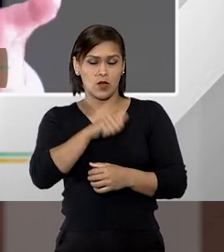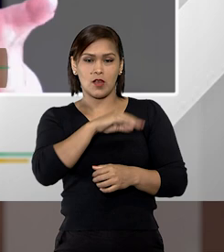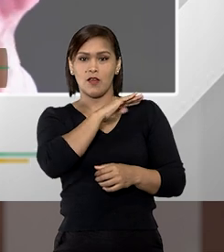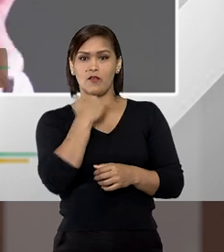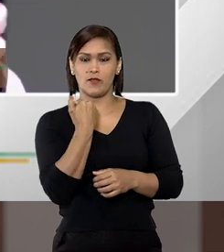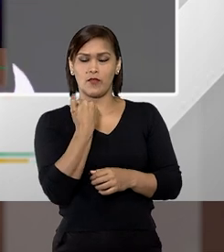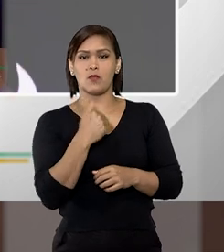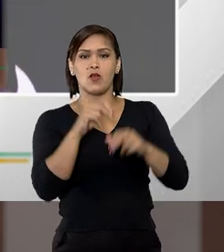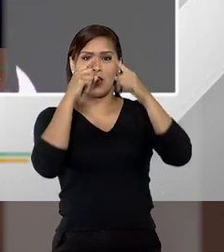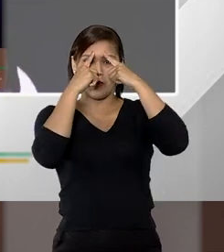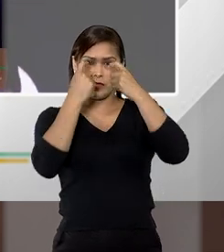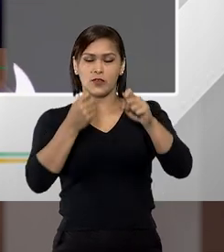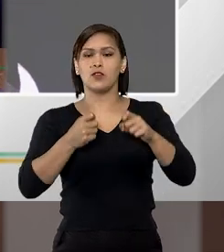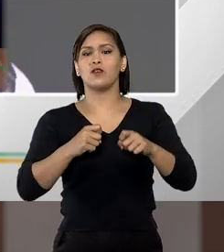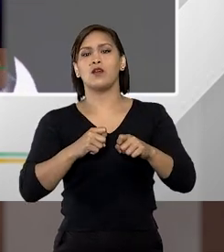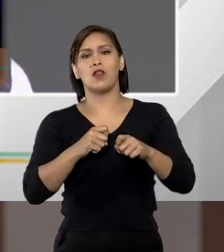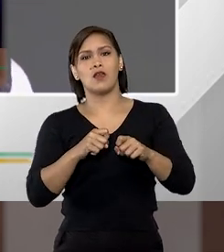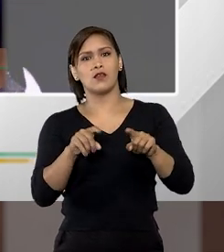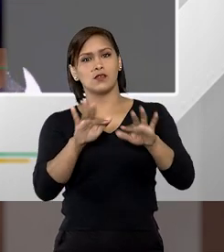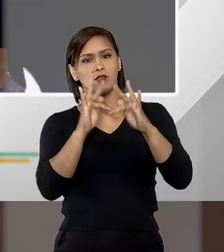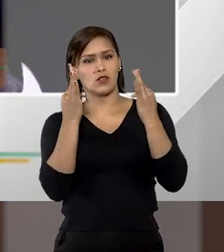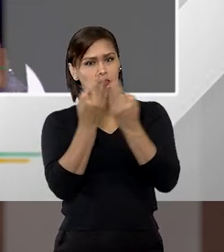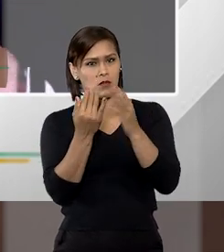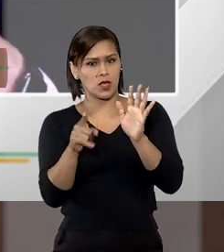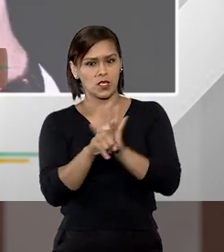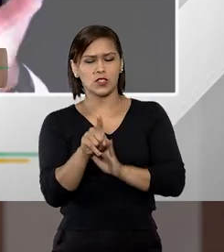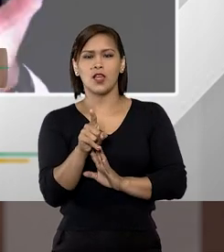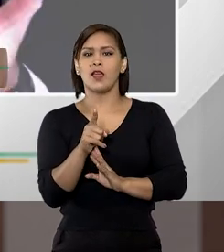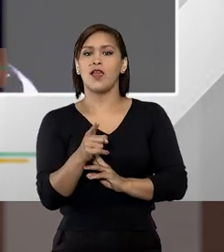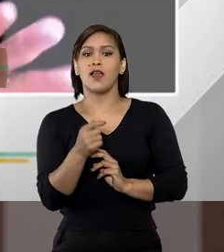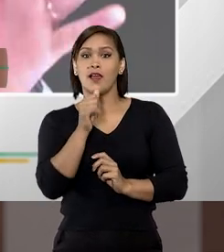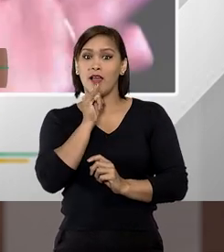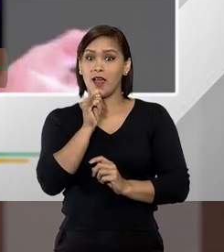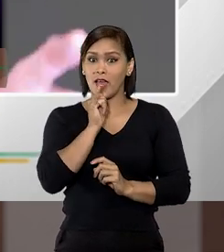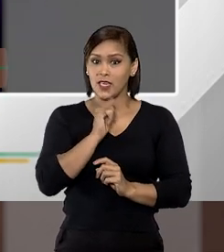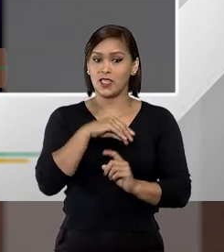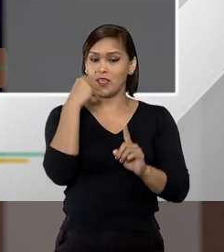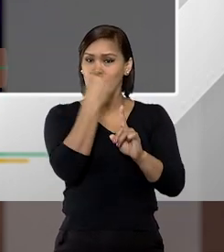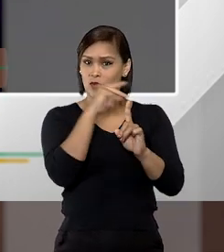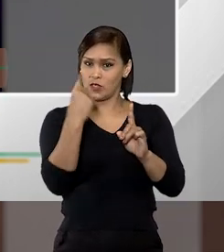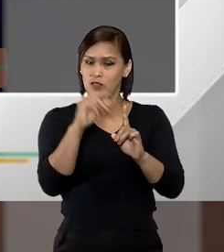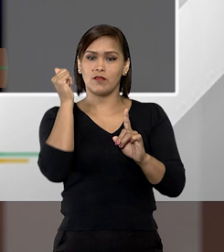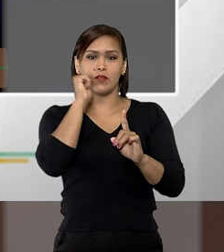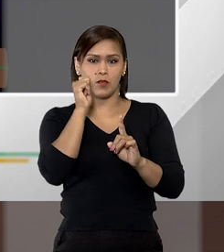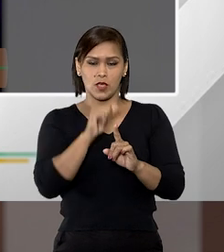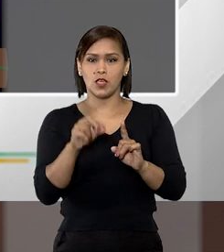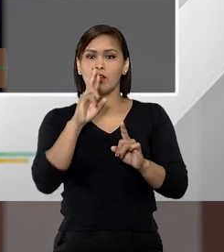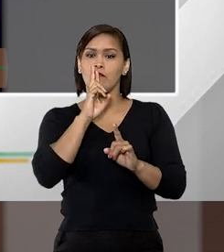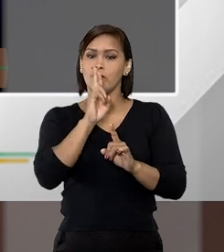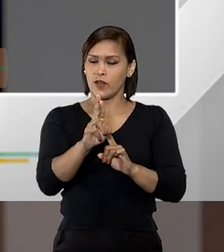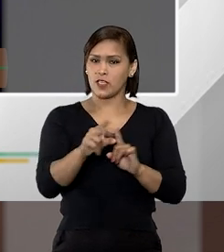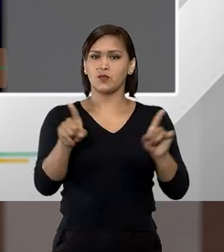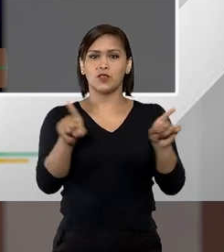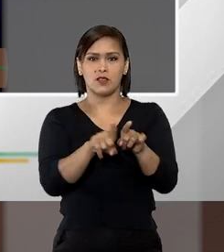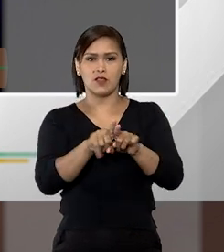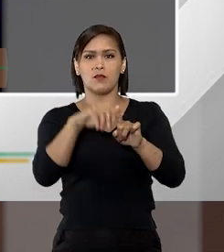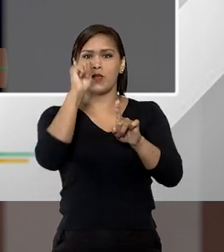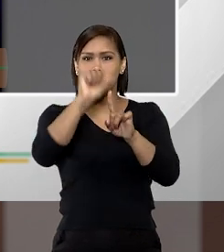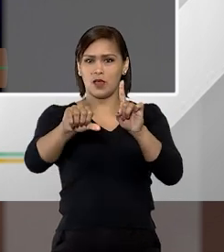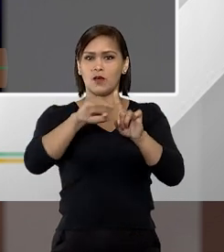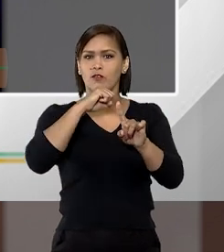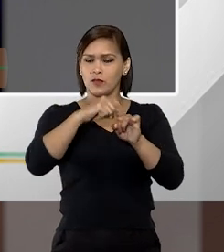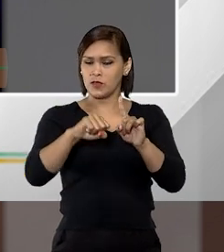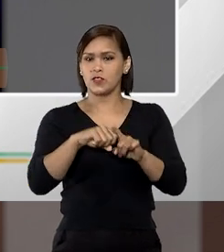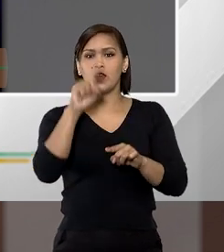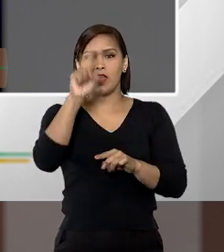violência doméstica a autora ainda que seja do sexo feminino vai responder para feminicídio portanto é absolutamente